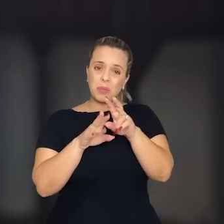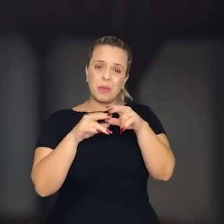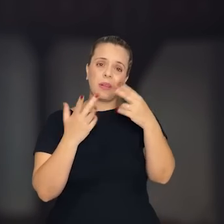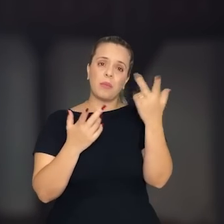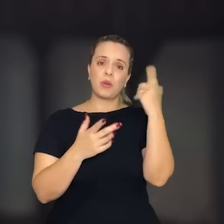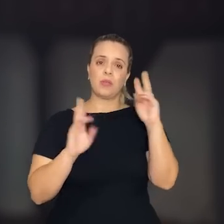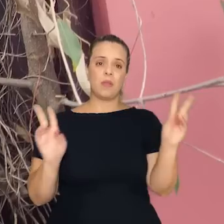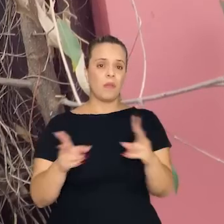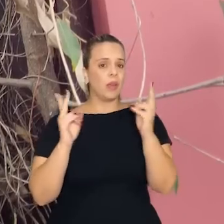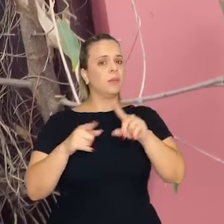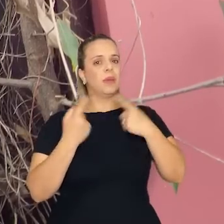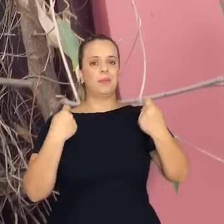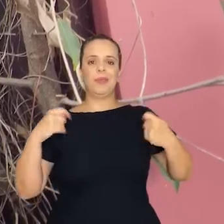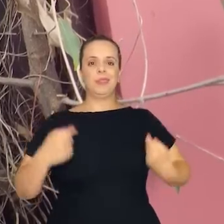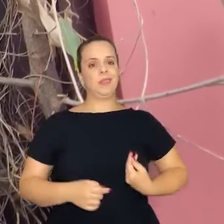tem que ter vida.